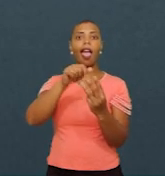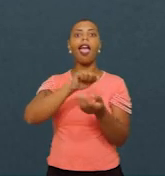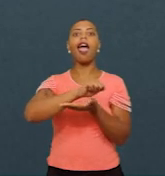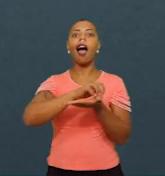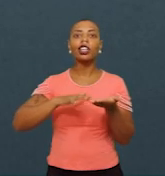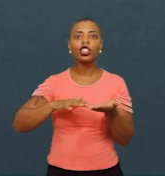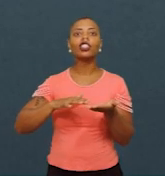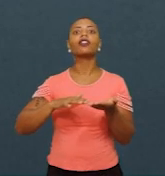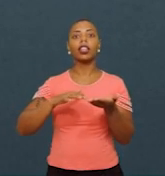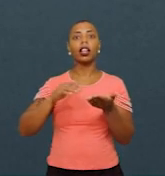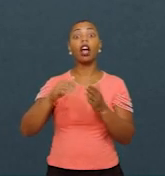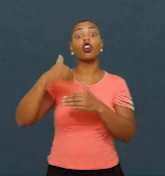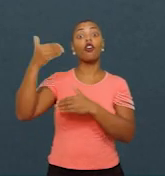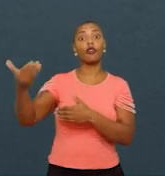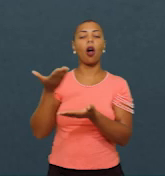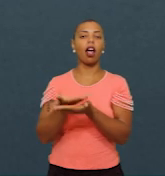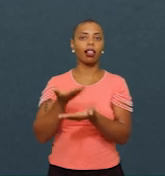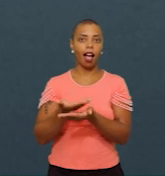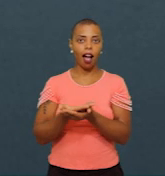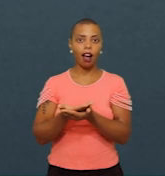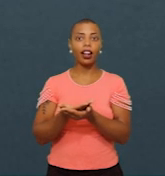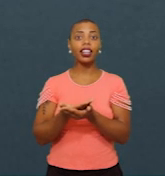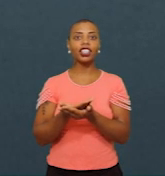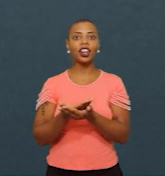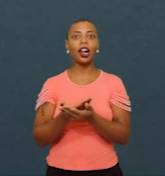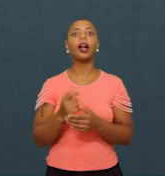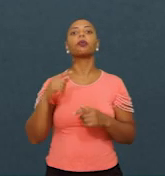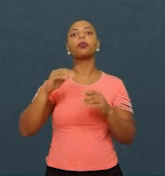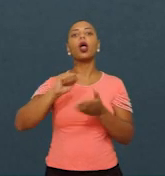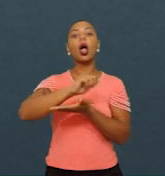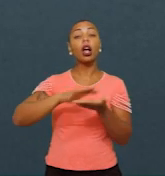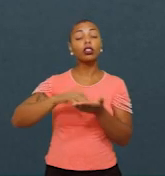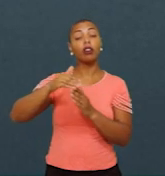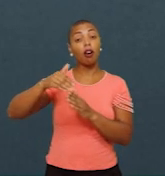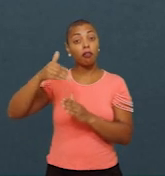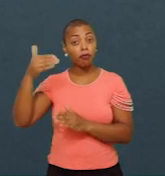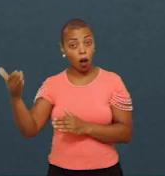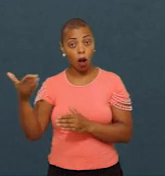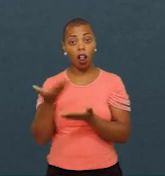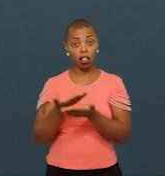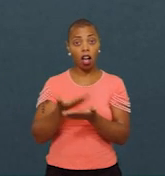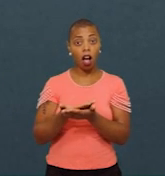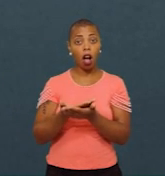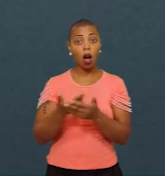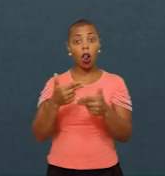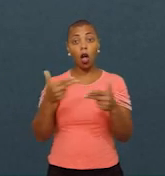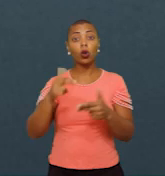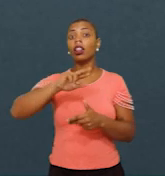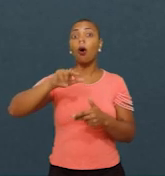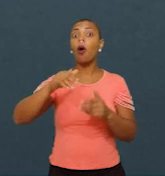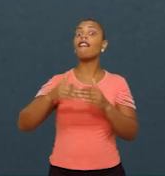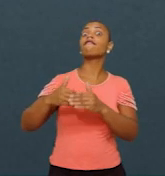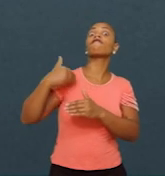extra-classe. Atividades extra-classe não são atividades extra-escola.